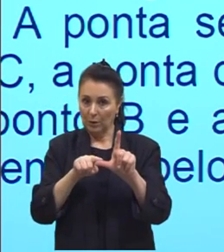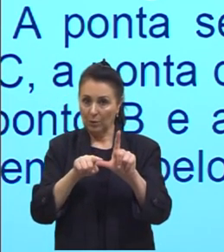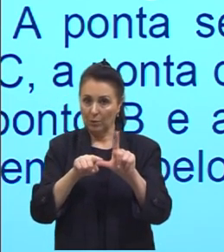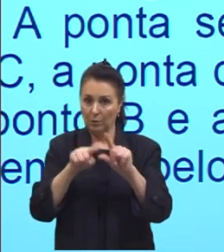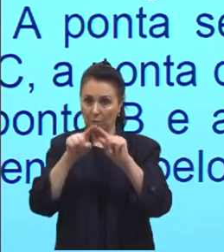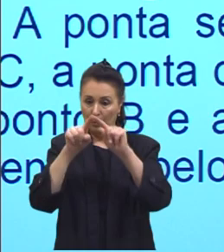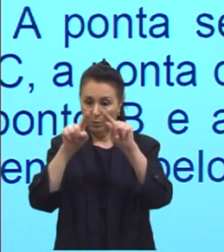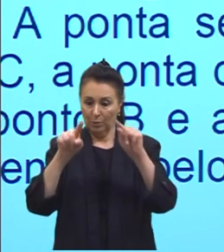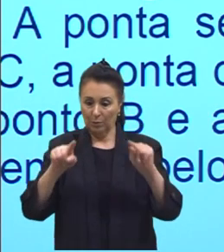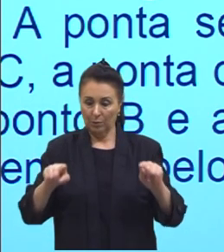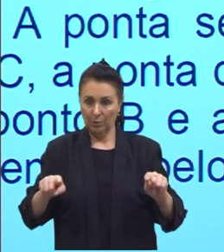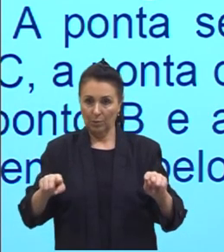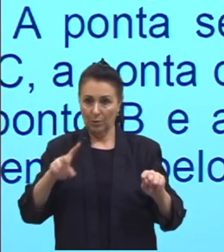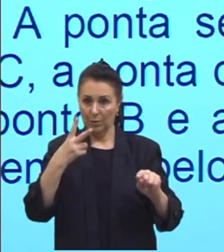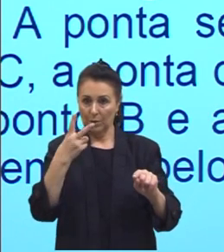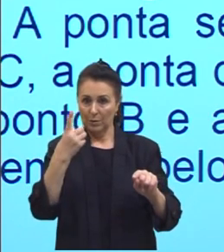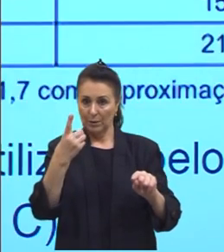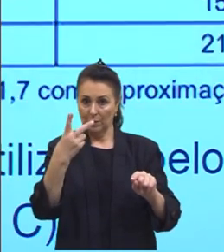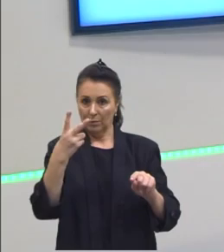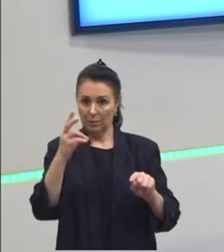de 120 graus